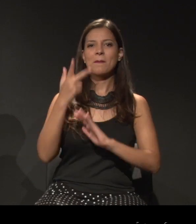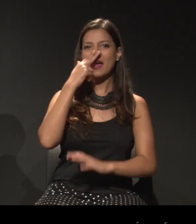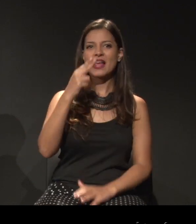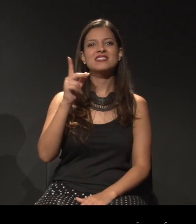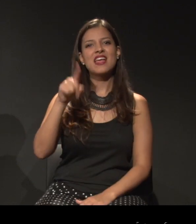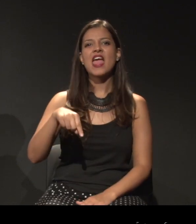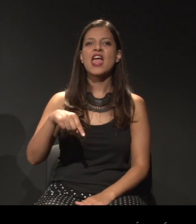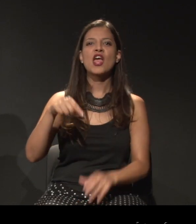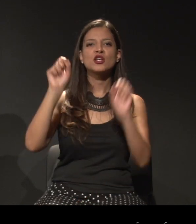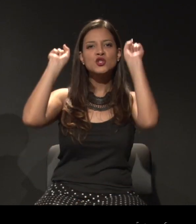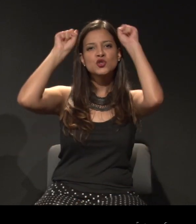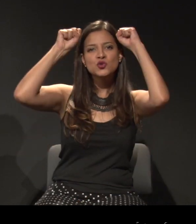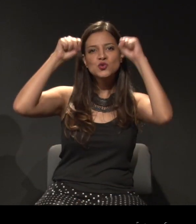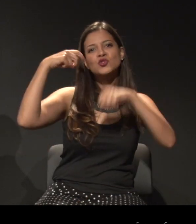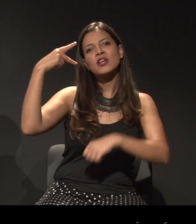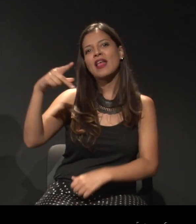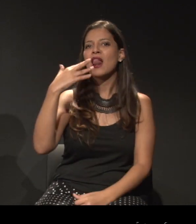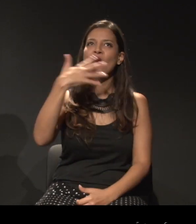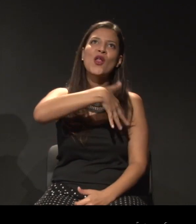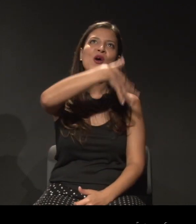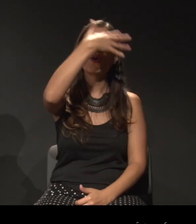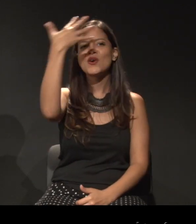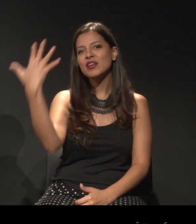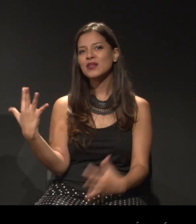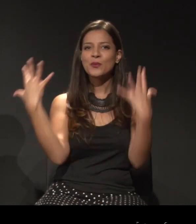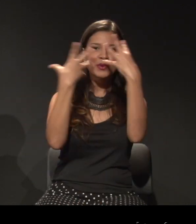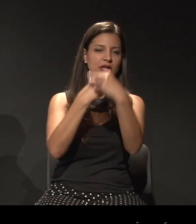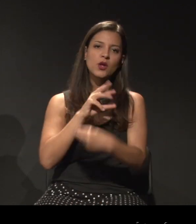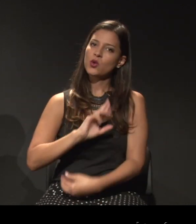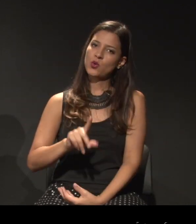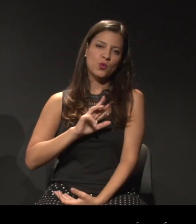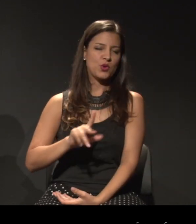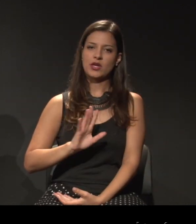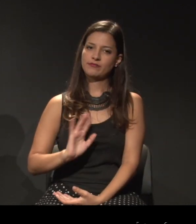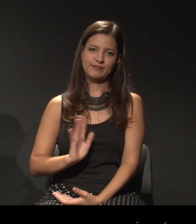Xuxa. Nessa pluralidade, arco-íris da Xuxa.